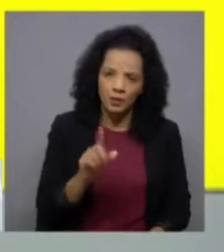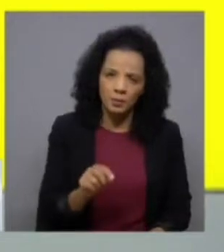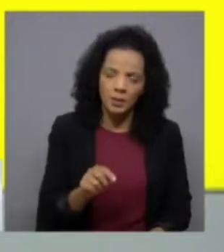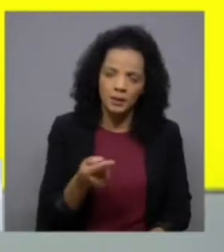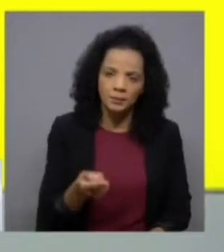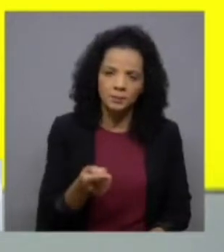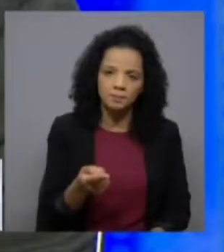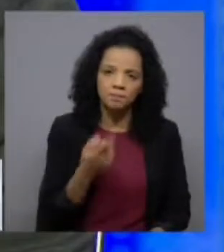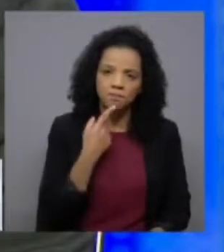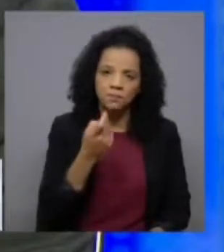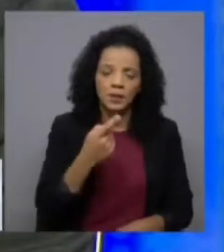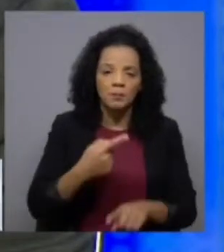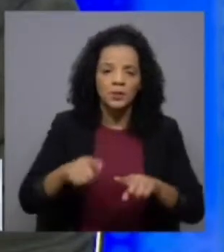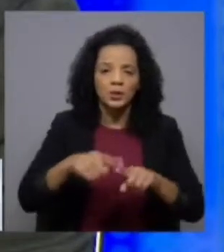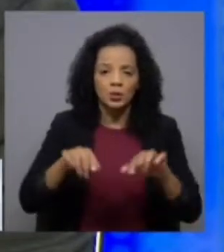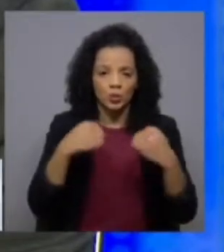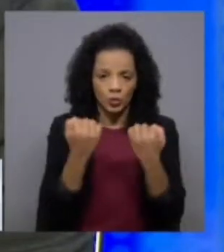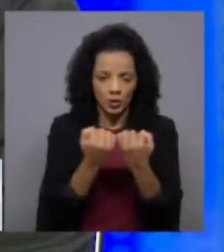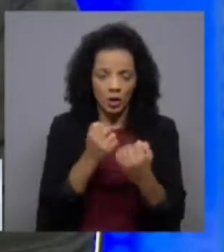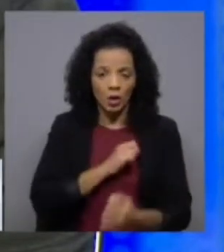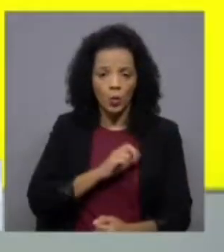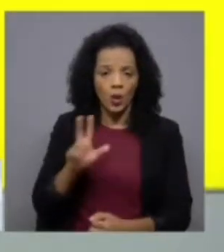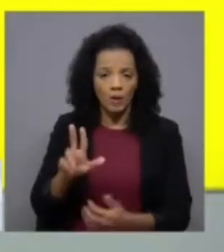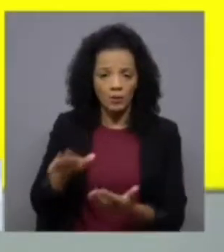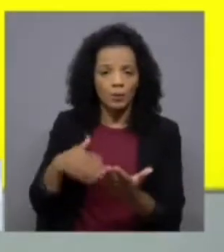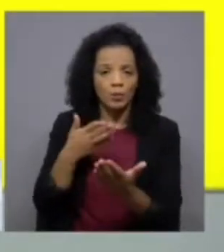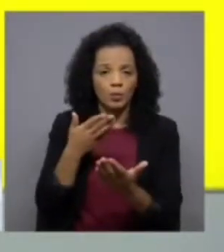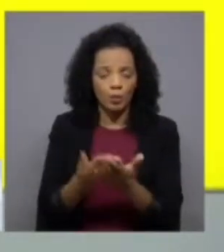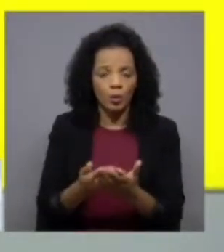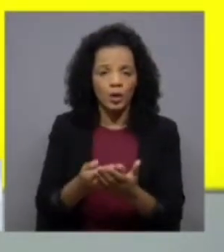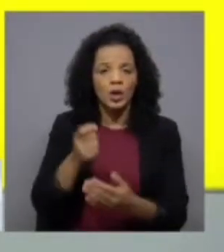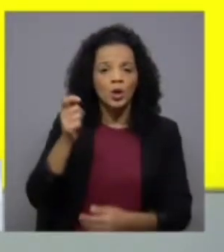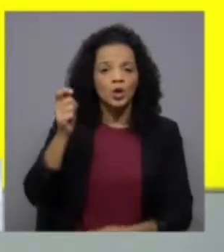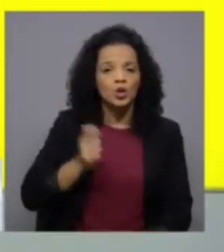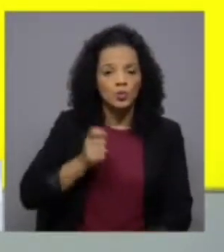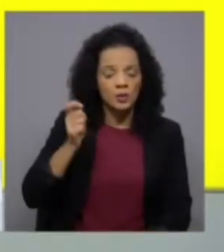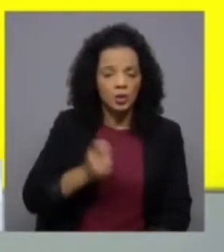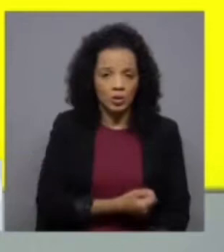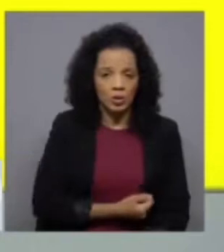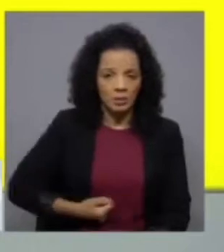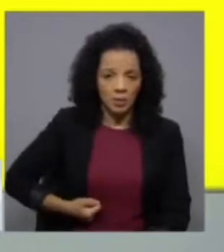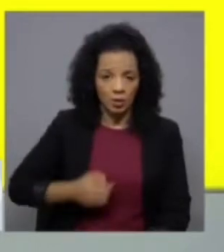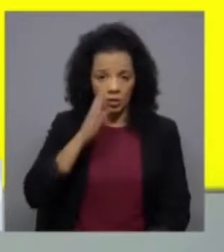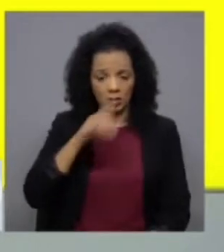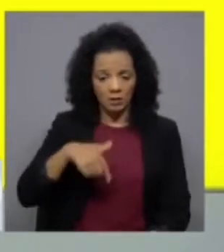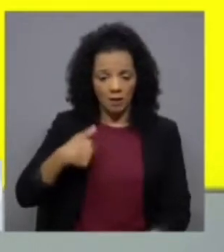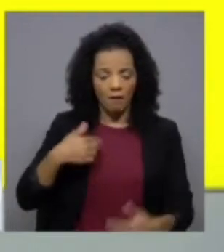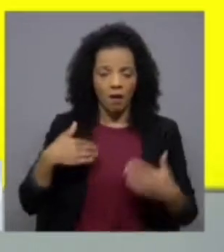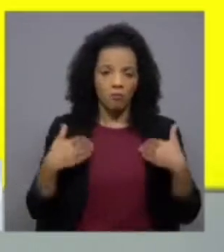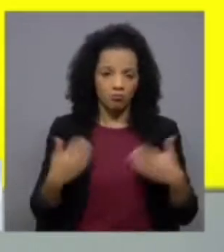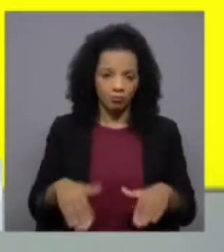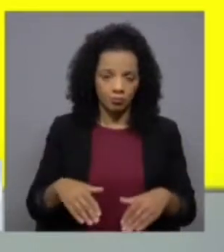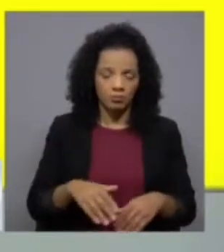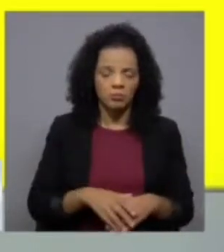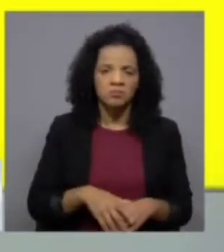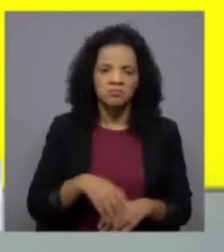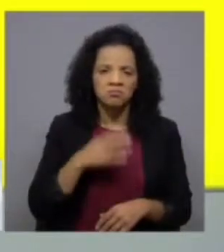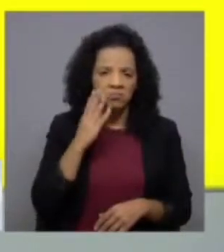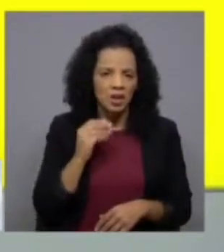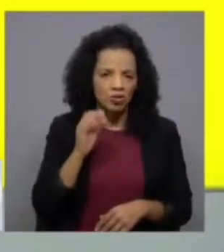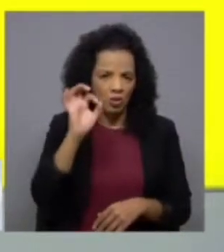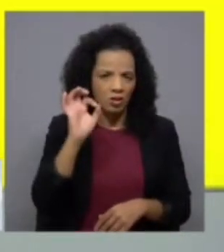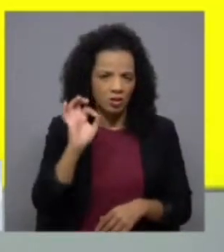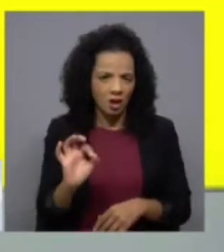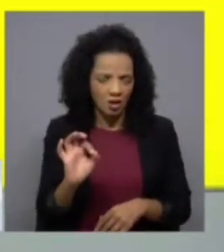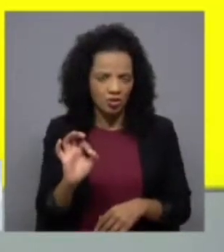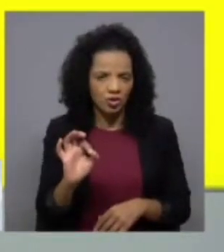a questão das prestações sociais o livre propõe alargar o subsídio de desemprego para quem se despeça também salvou a receber taxas